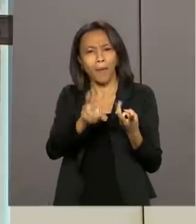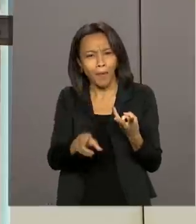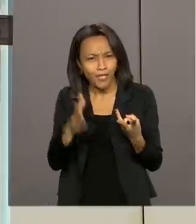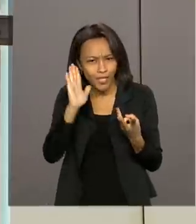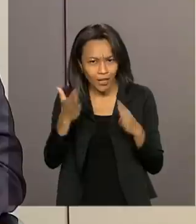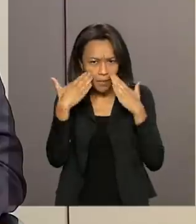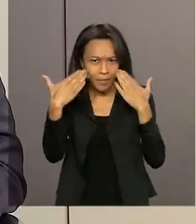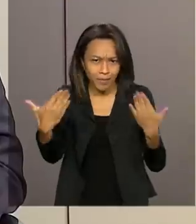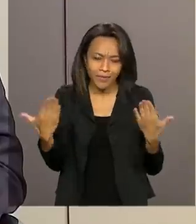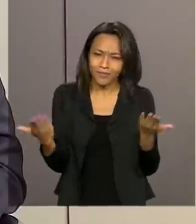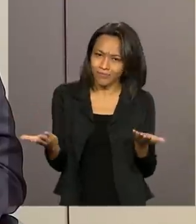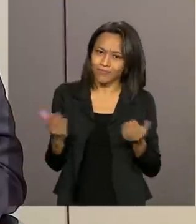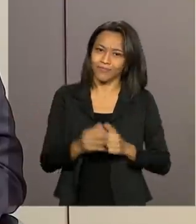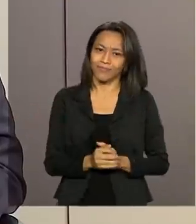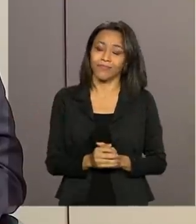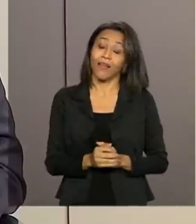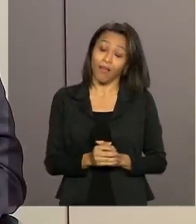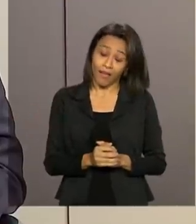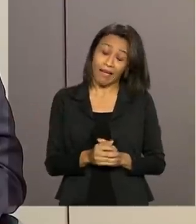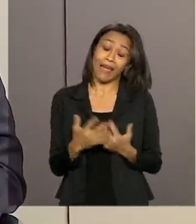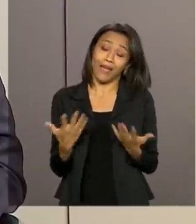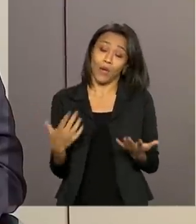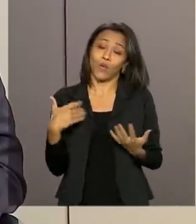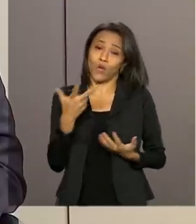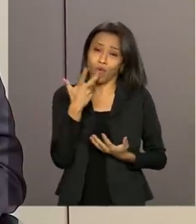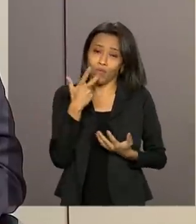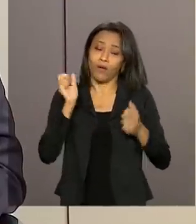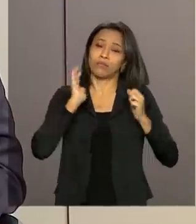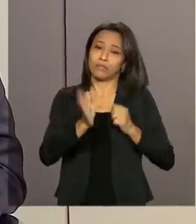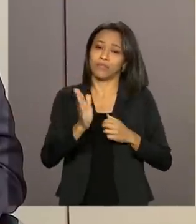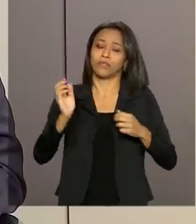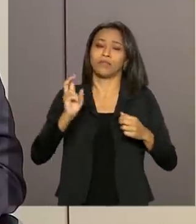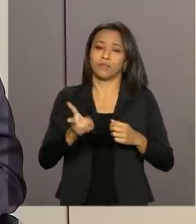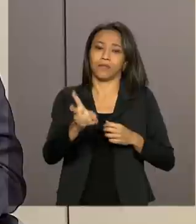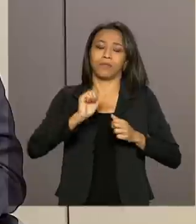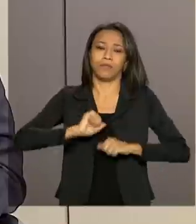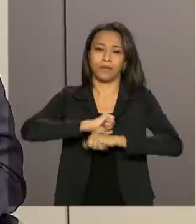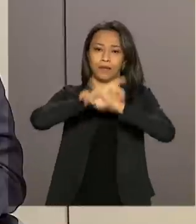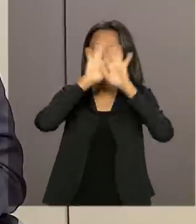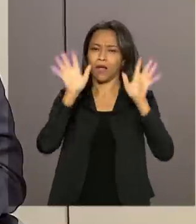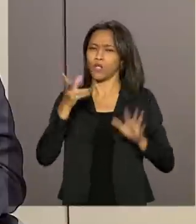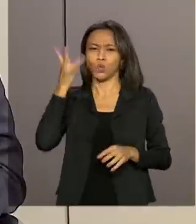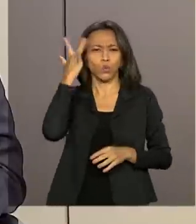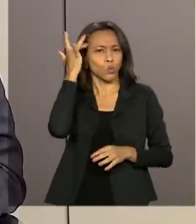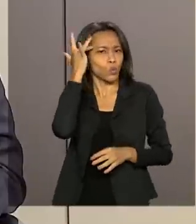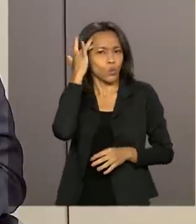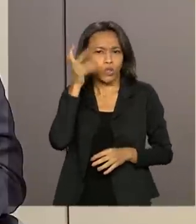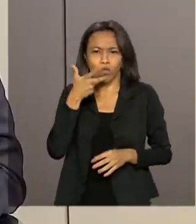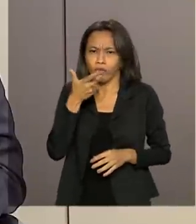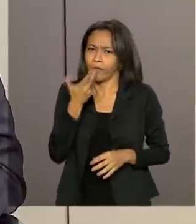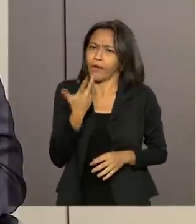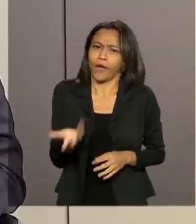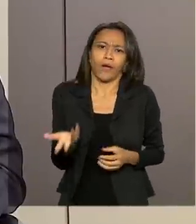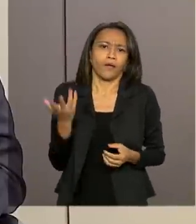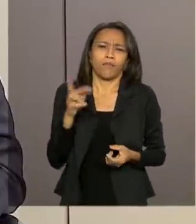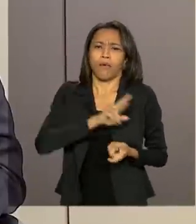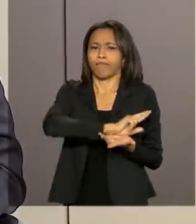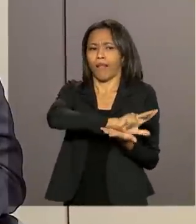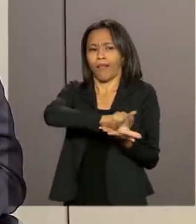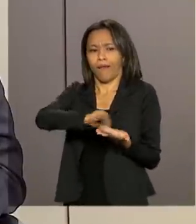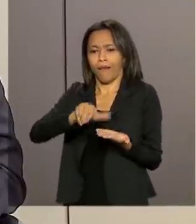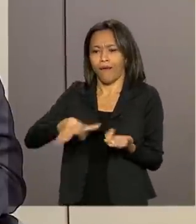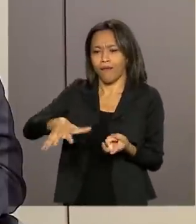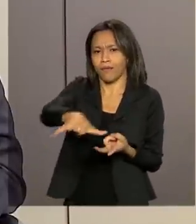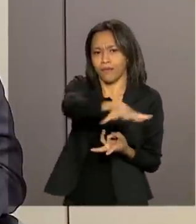aparecendo, vice-presidente? Na realidade, o que eu coloco muito claramente, e falo isso todo dia para os mais diversos